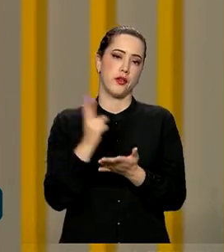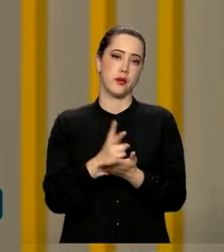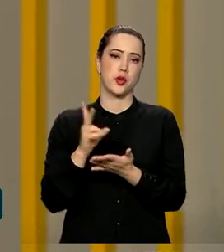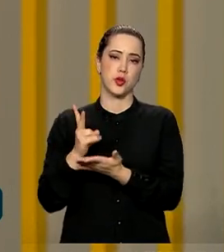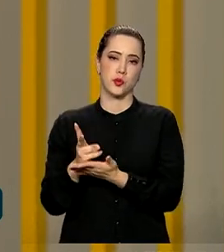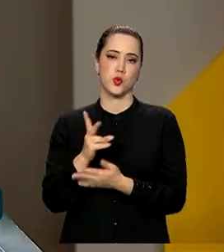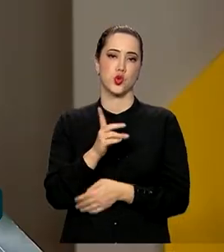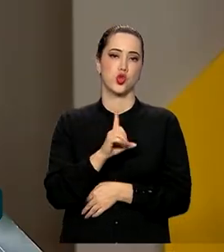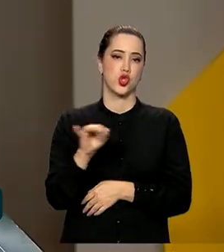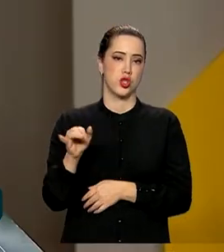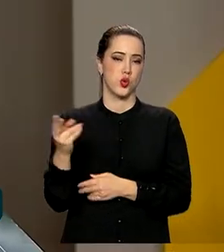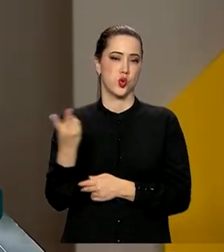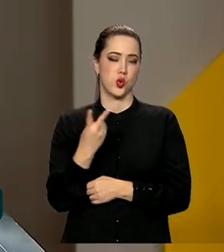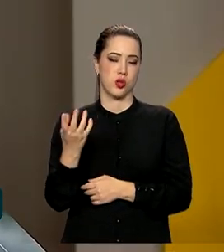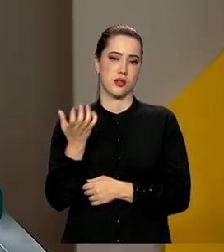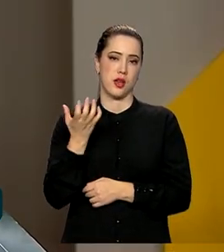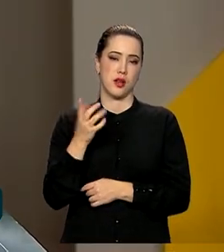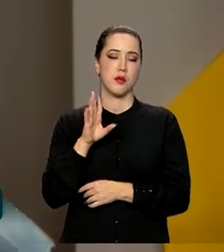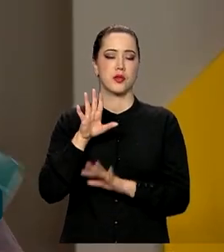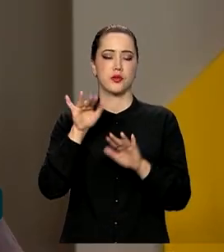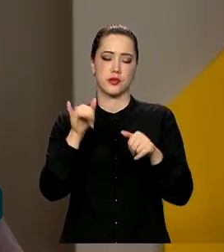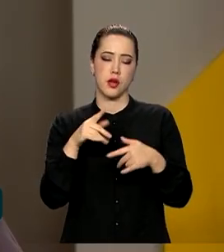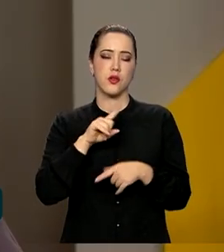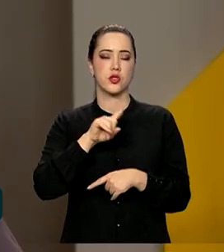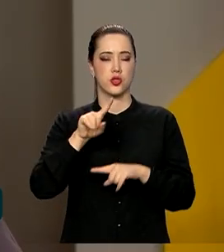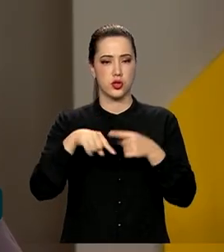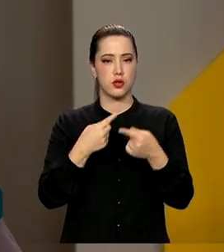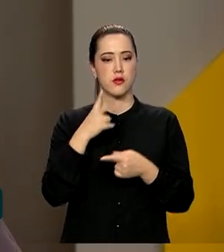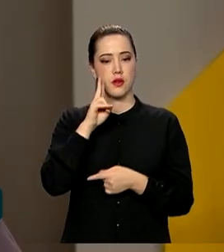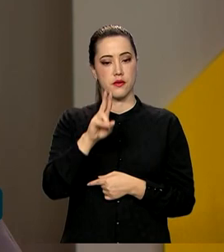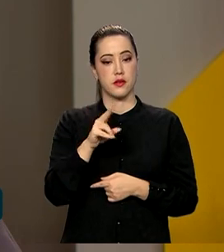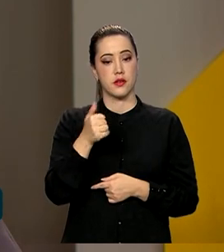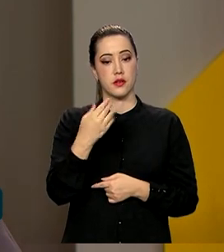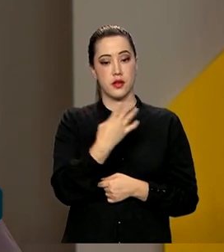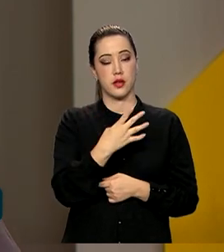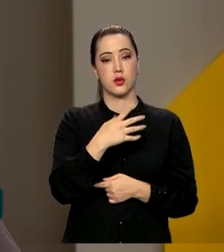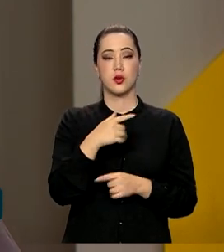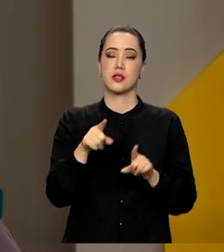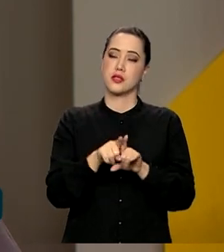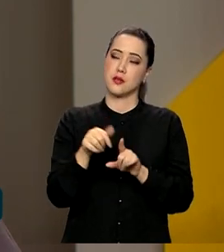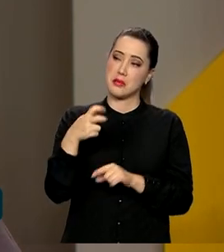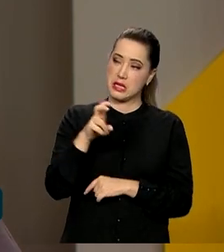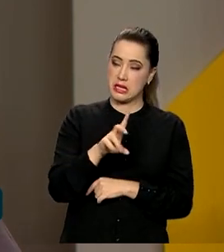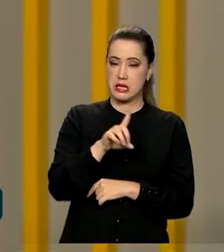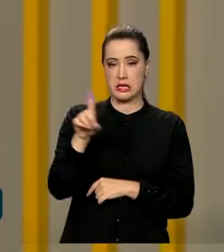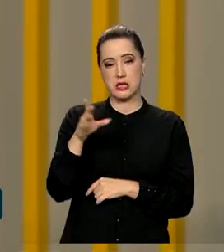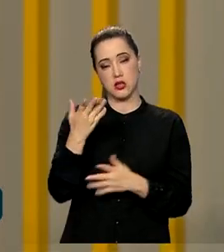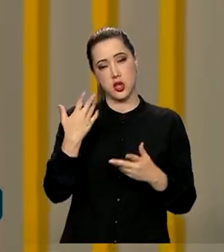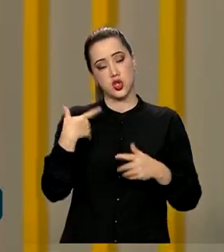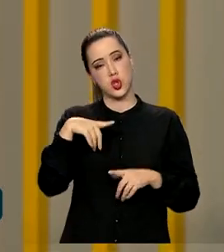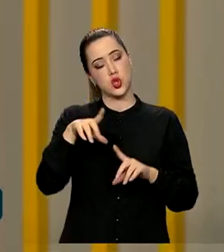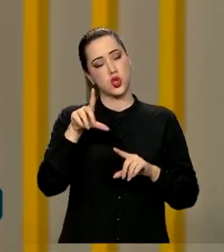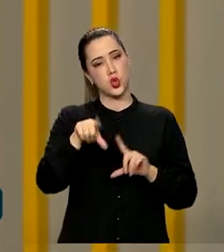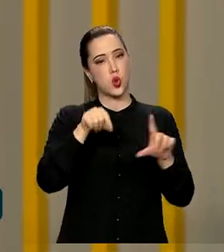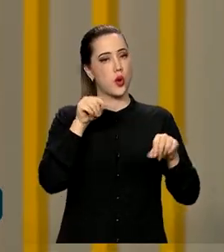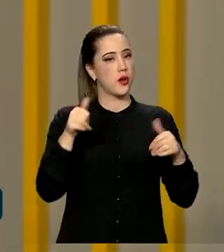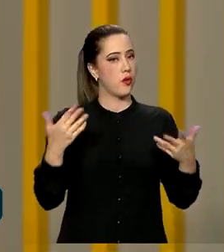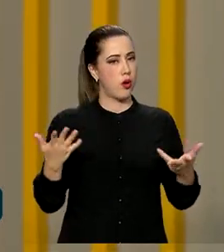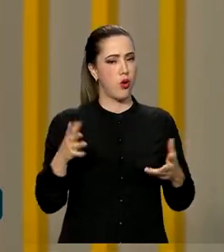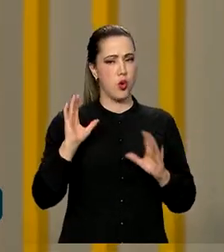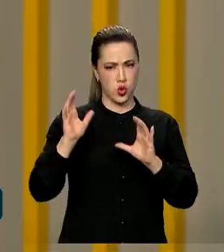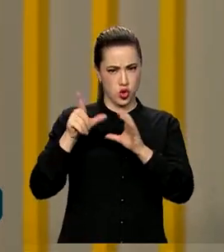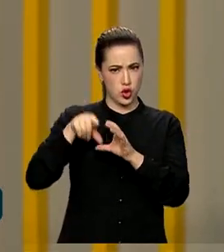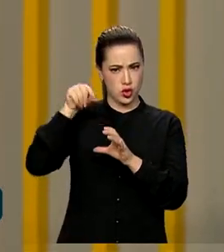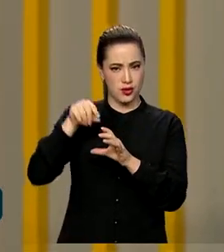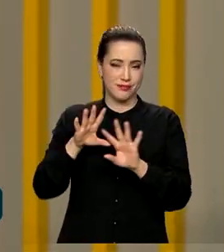nós vamos fazer aí, vamos chegar a bom entendimento para 14 e 15. Sortear, né? Uma dessas capitais. Mas é isso. É aprender um pouquinho,